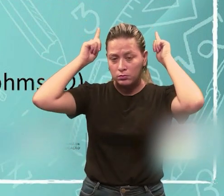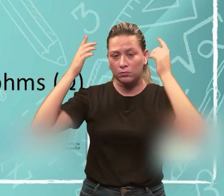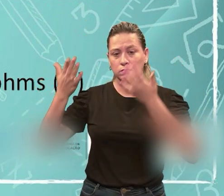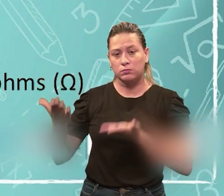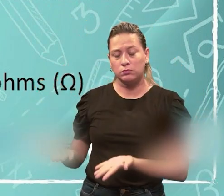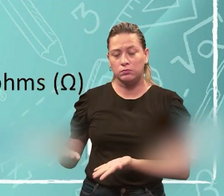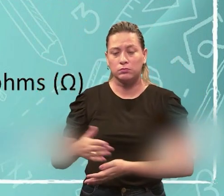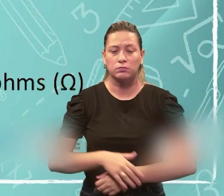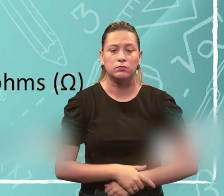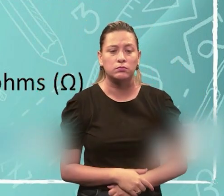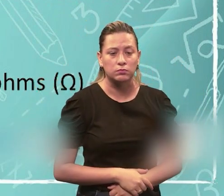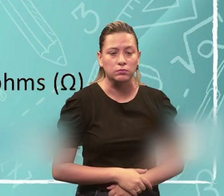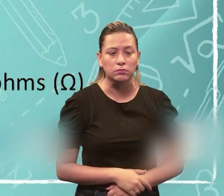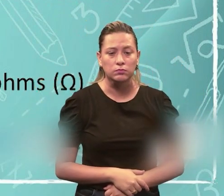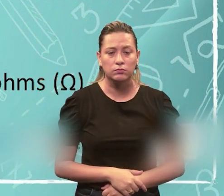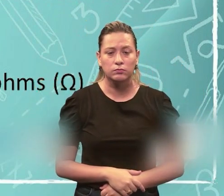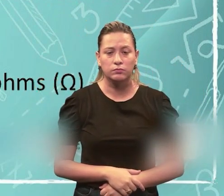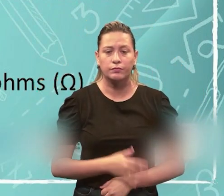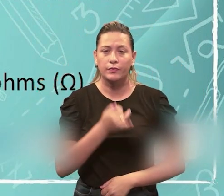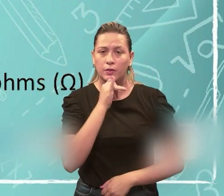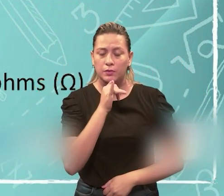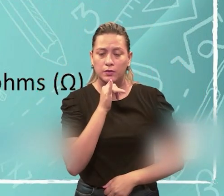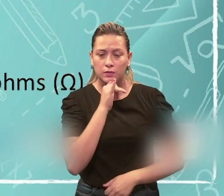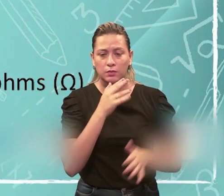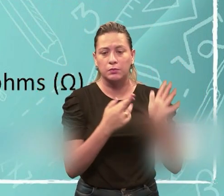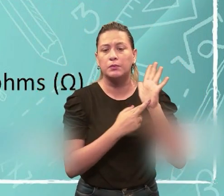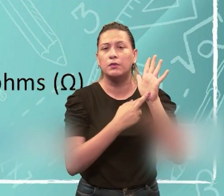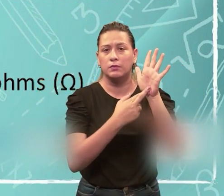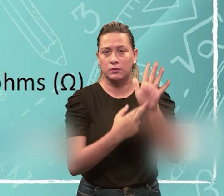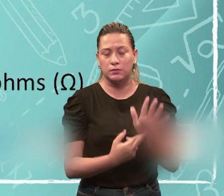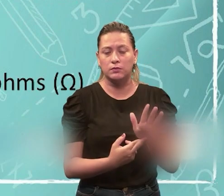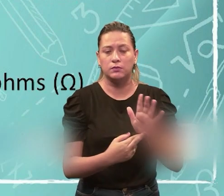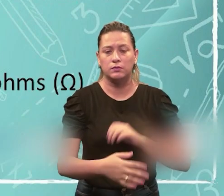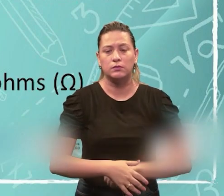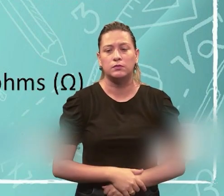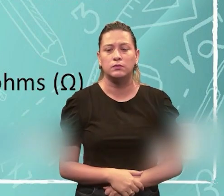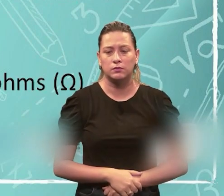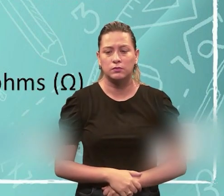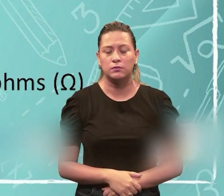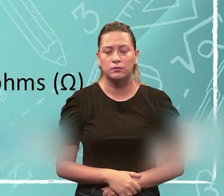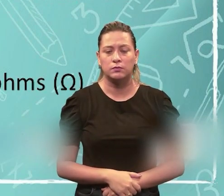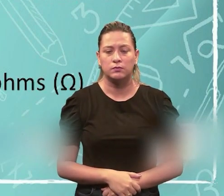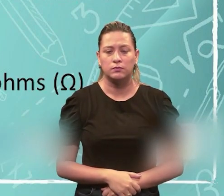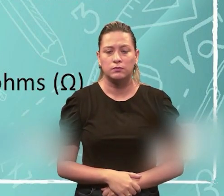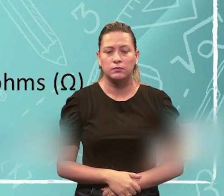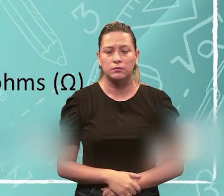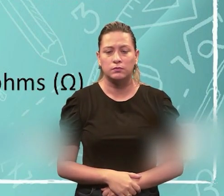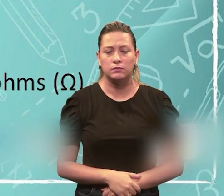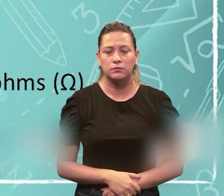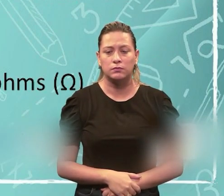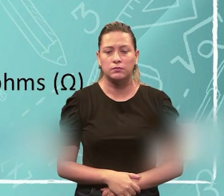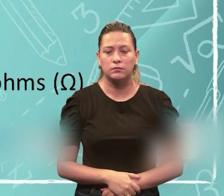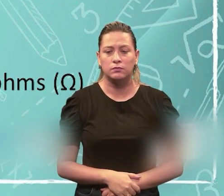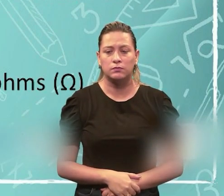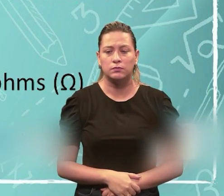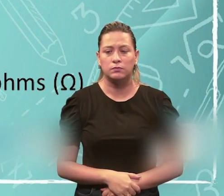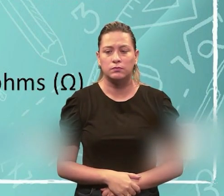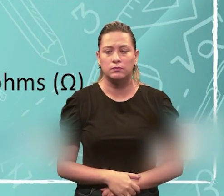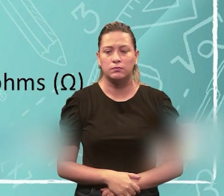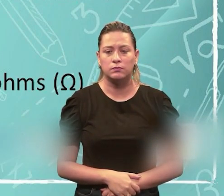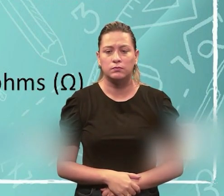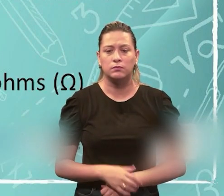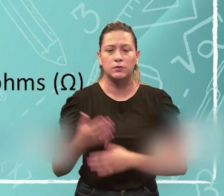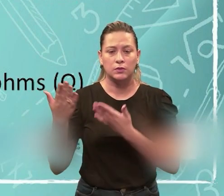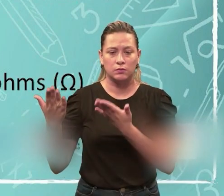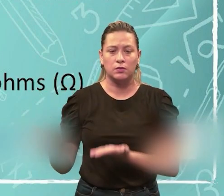E aí, só trouxe também um exemplo aqui para vocês verem como que representa-se em um diagrama, em uma simbologia ou coisa parecida.